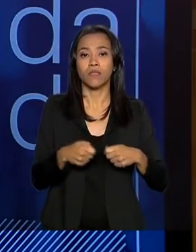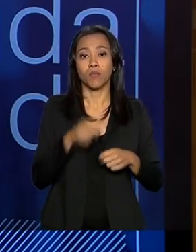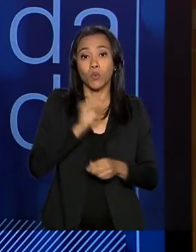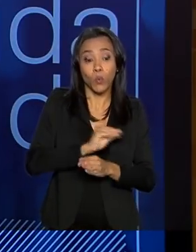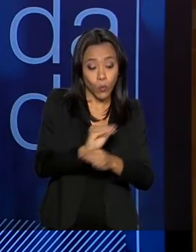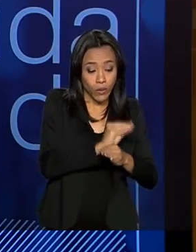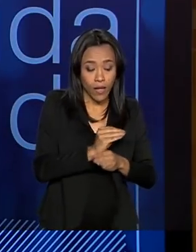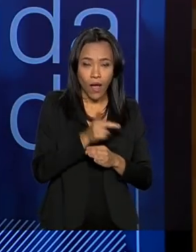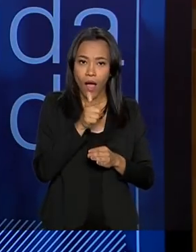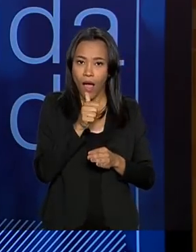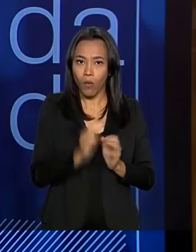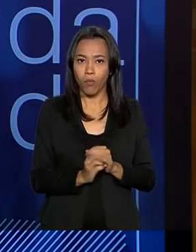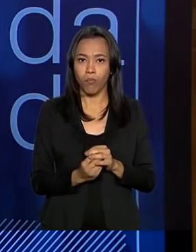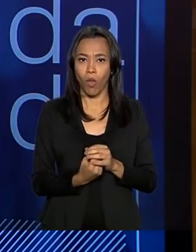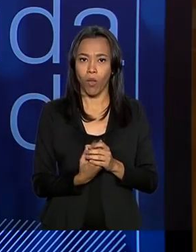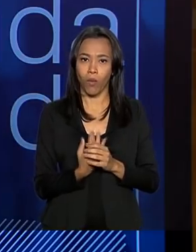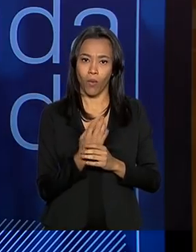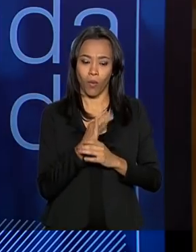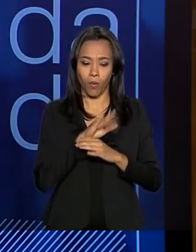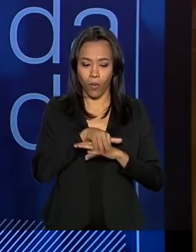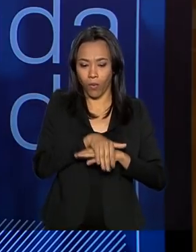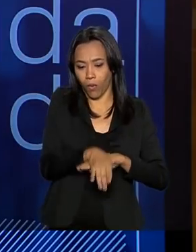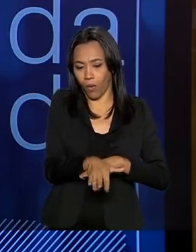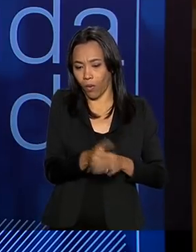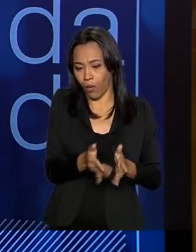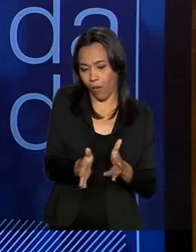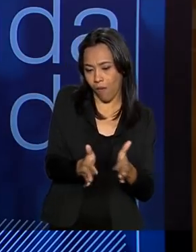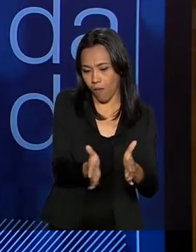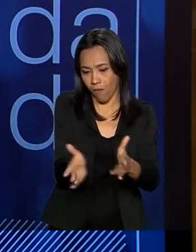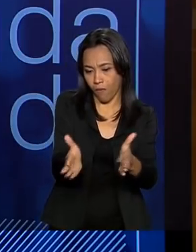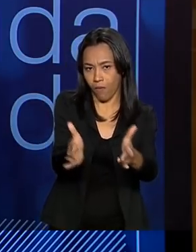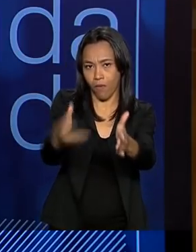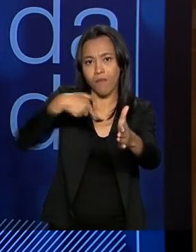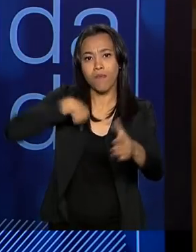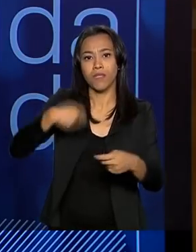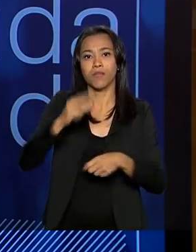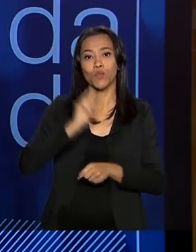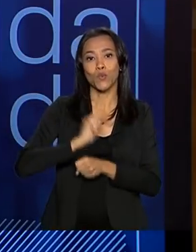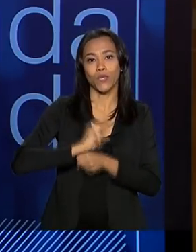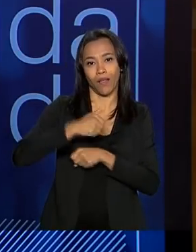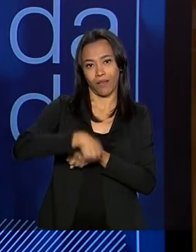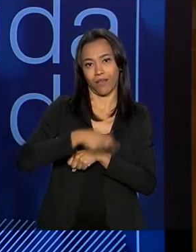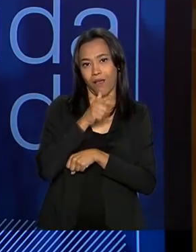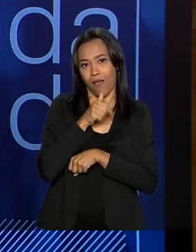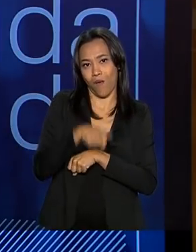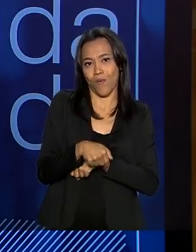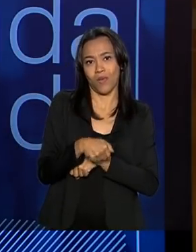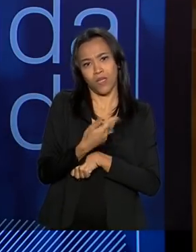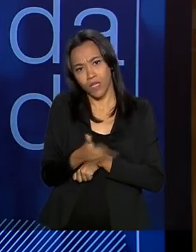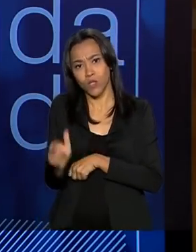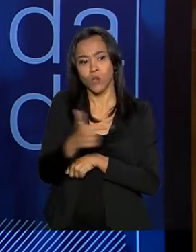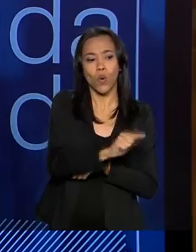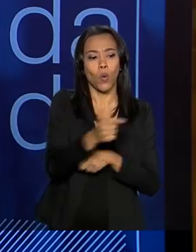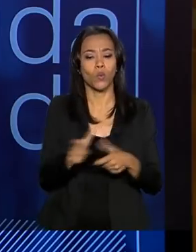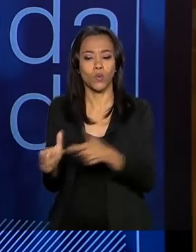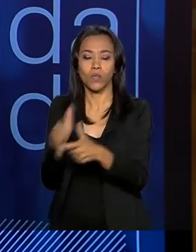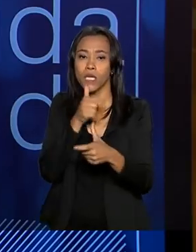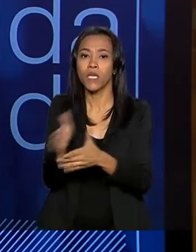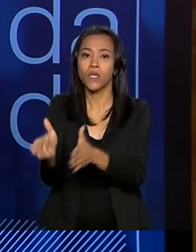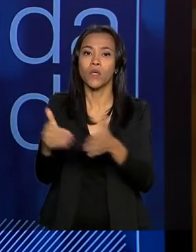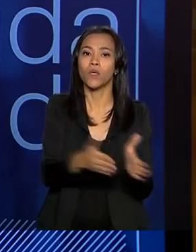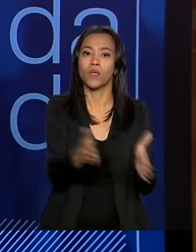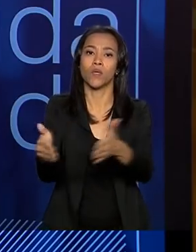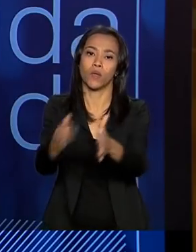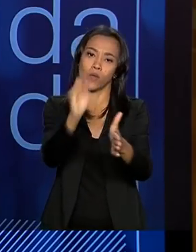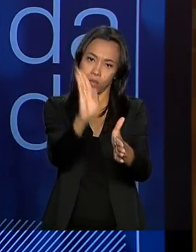quantidade, o volume de água do Rio São Francisco e de todas as demais bacias do Brasil. Gostaria também de dizer